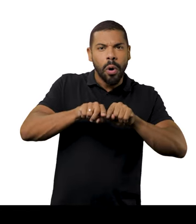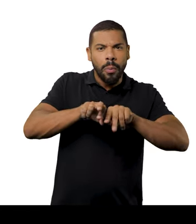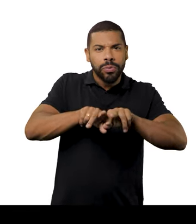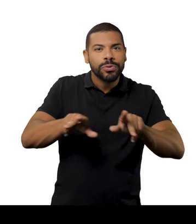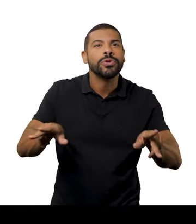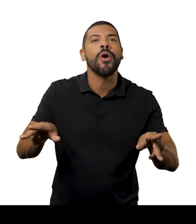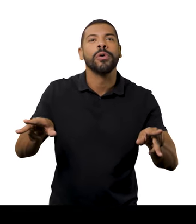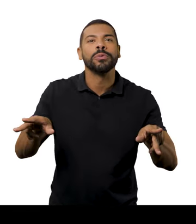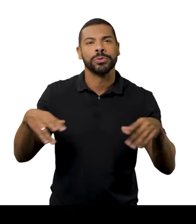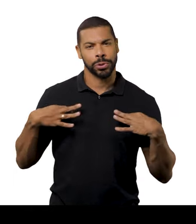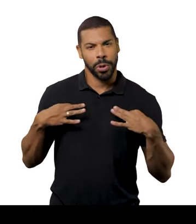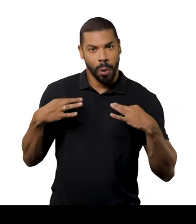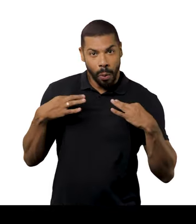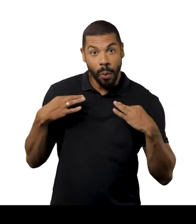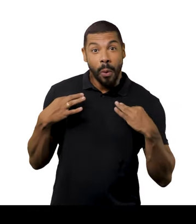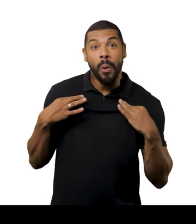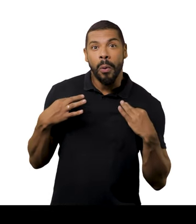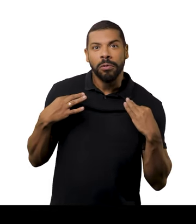um objeto